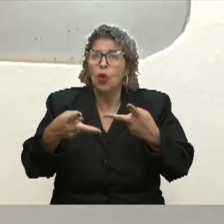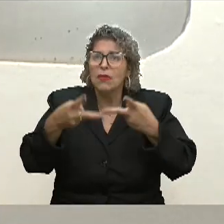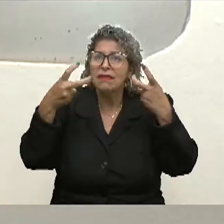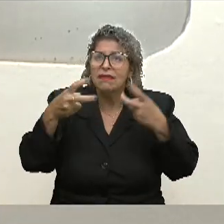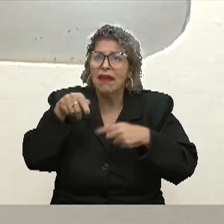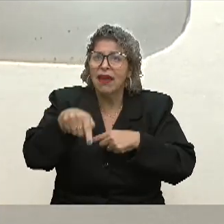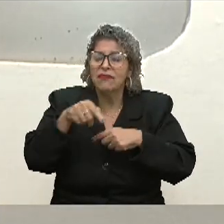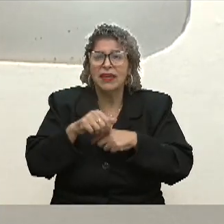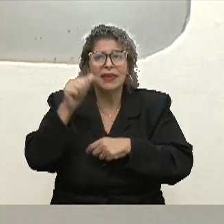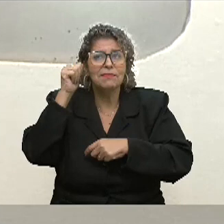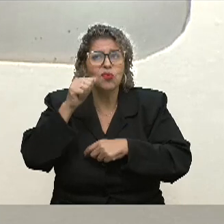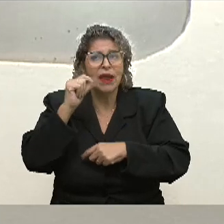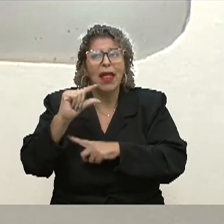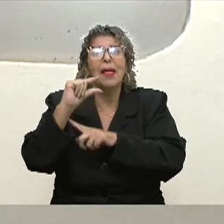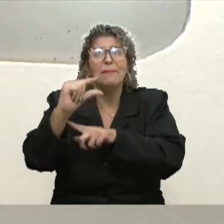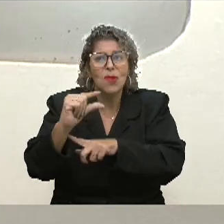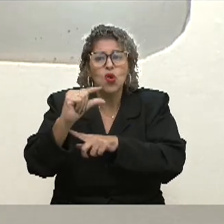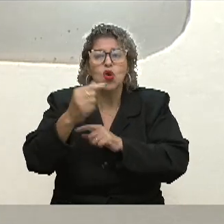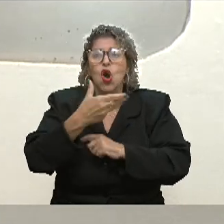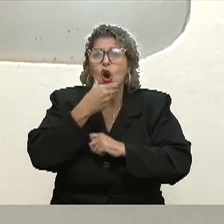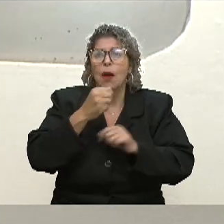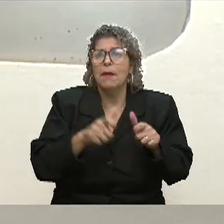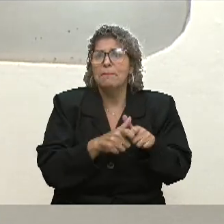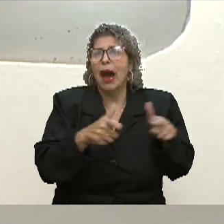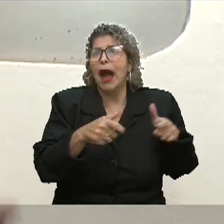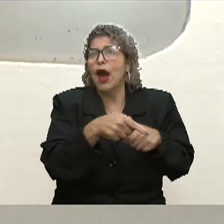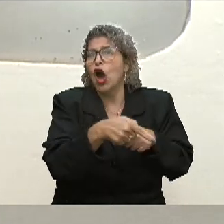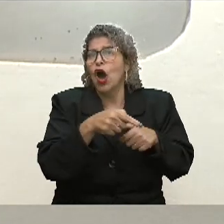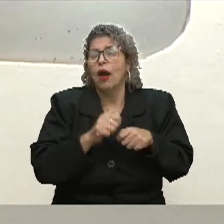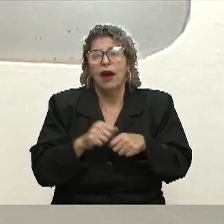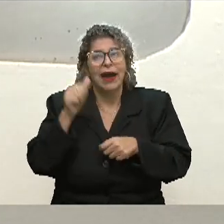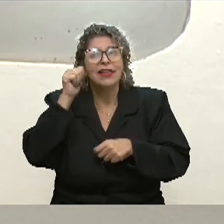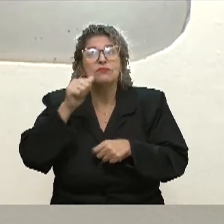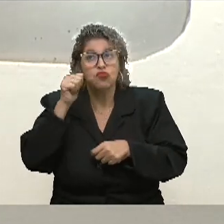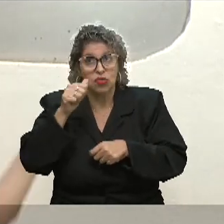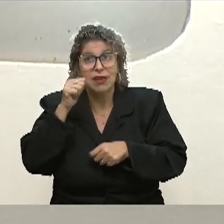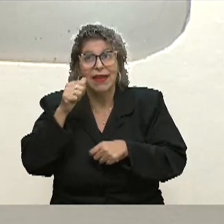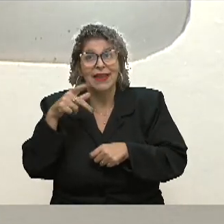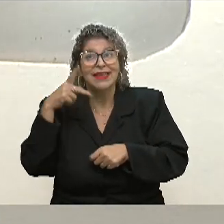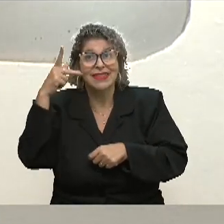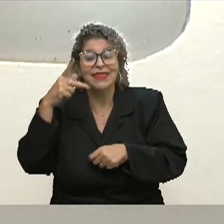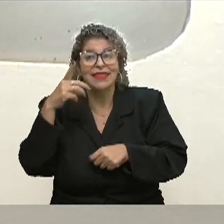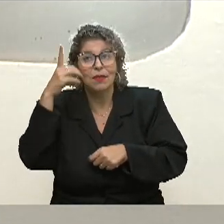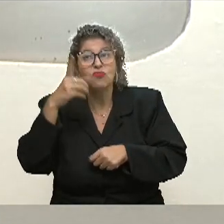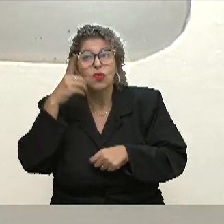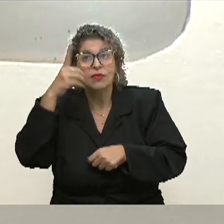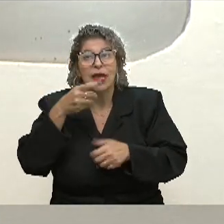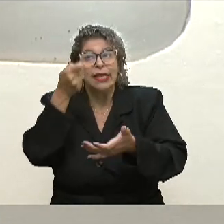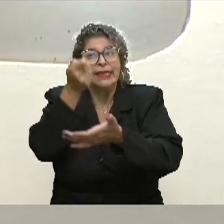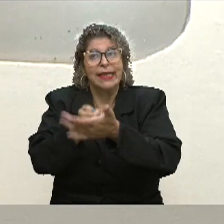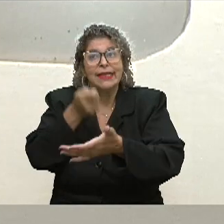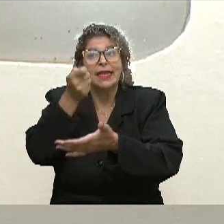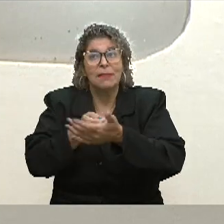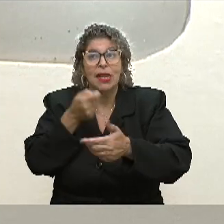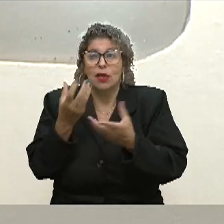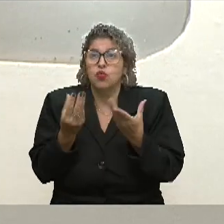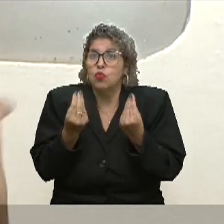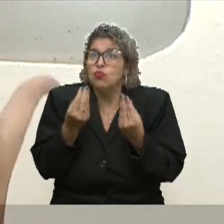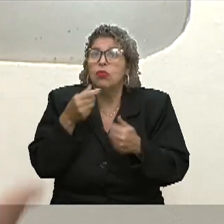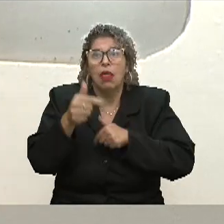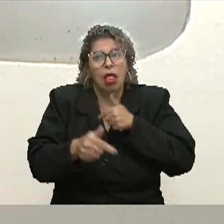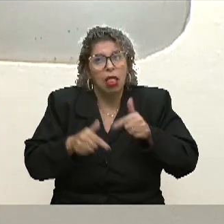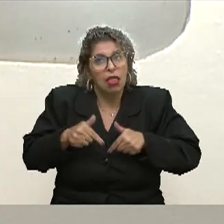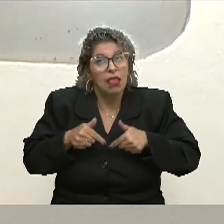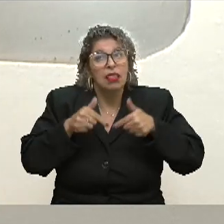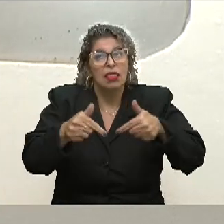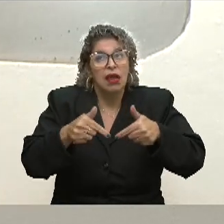homens aqui, mesmo que ainda seja um número bom. Eu acho que as nossas parlamentares têm trabalhado muito nessa luta e também têm